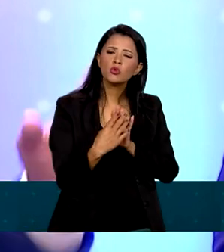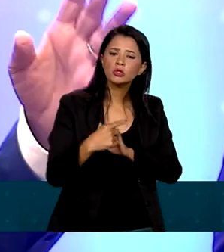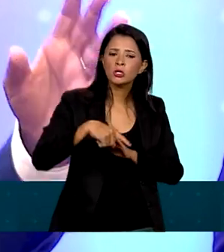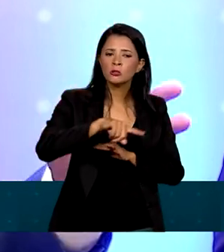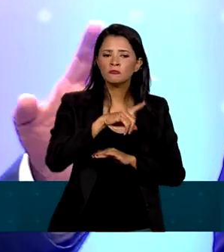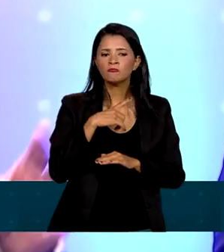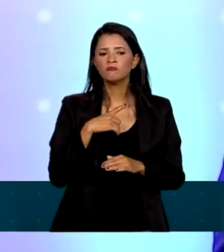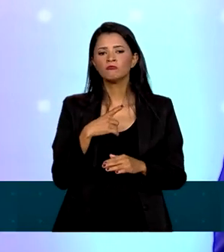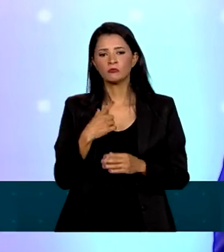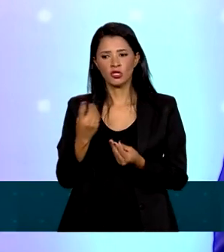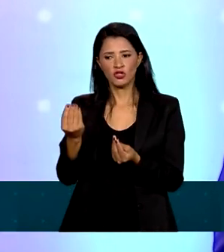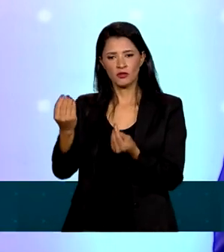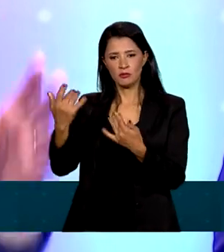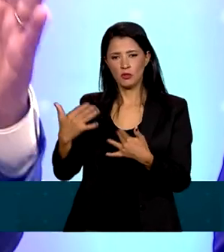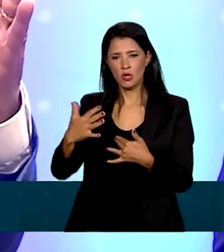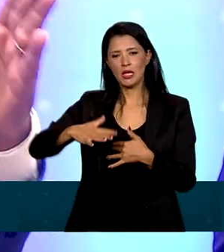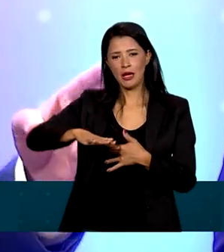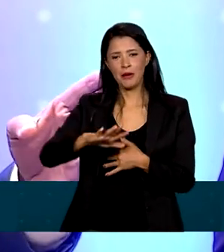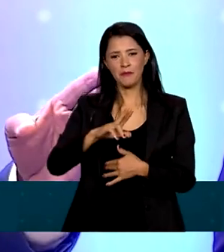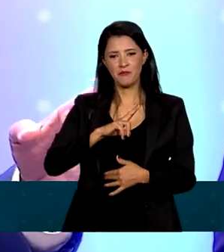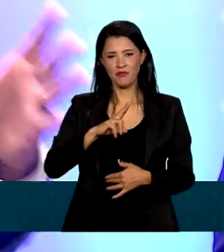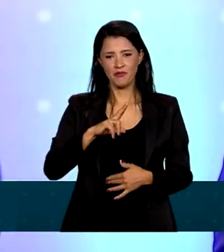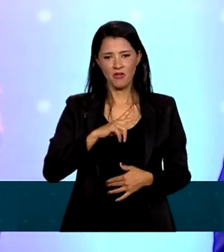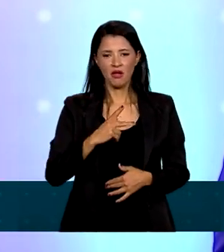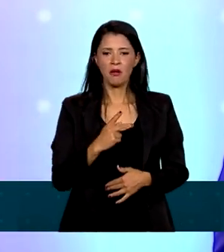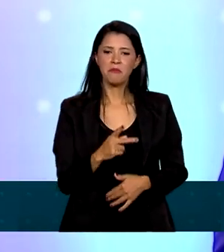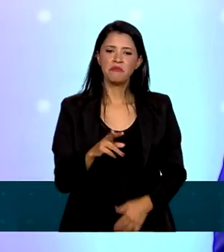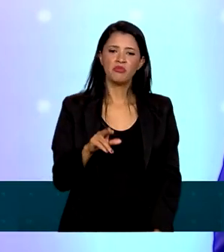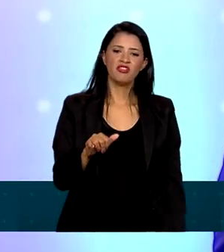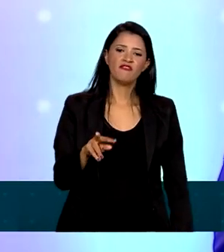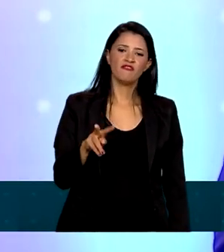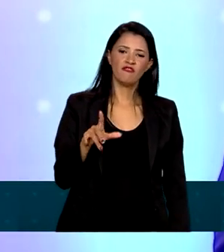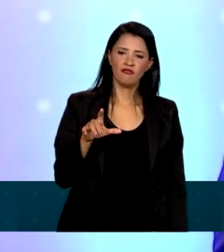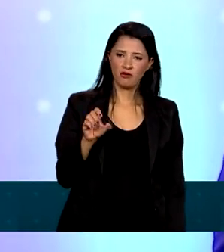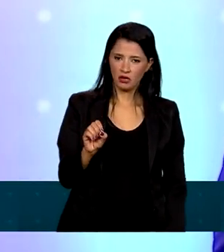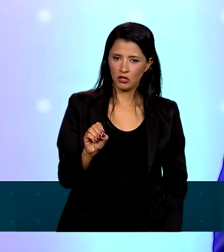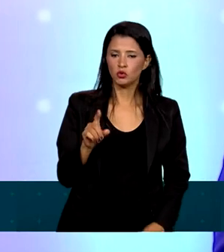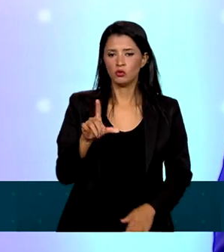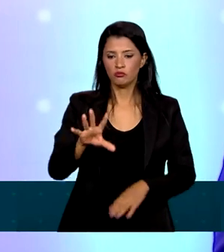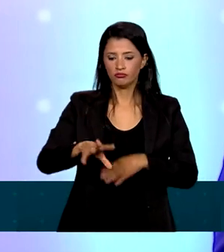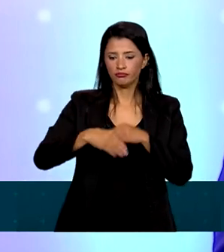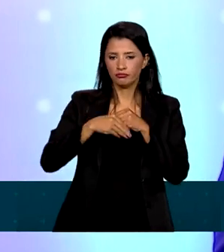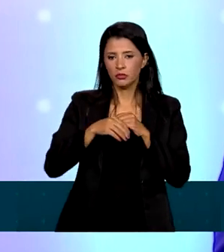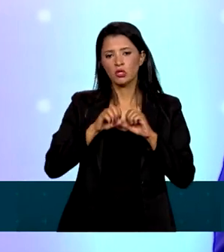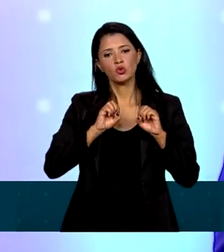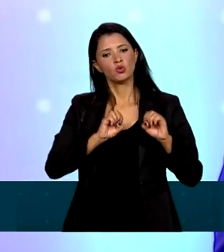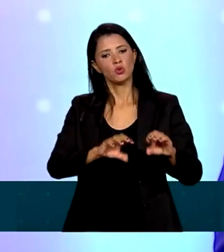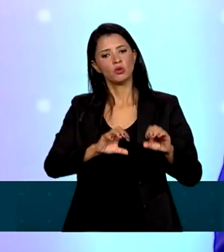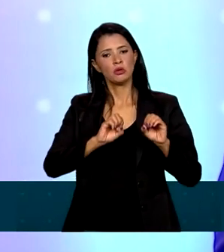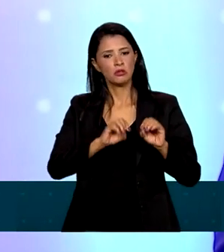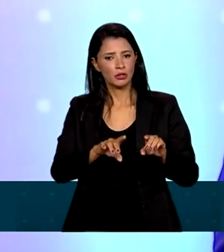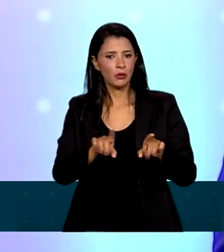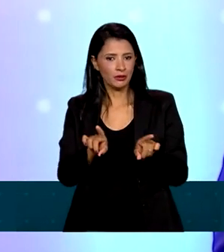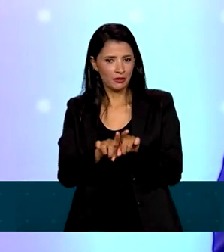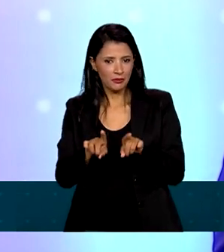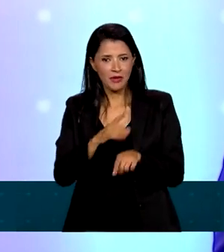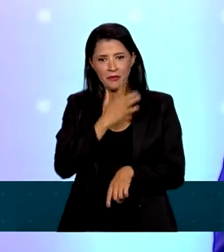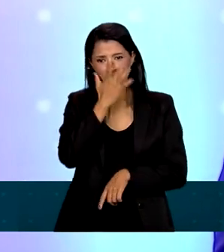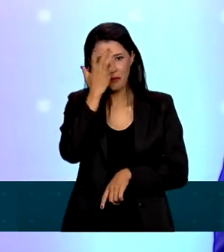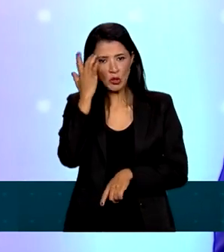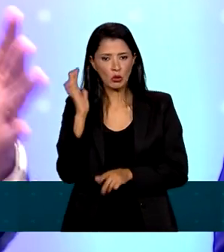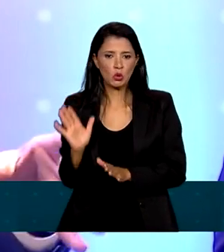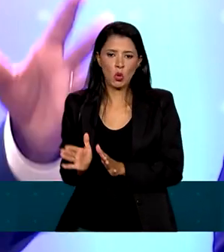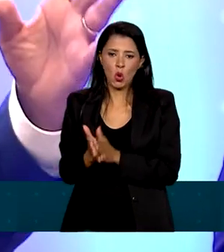o setor privado, ele complementa a educação, inclusive para pessoas de